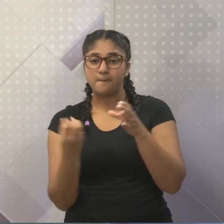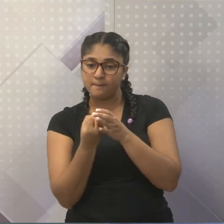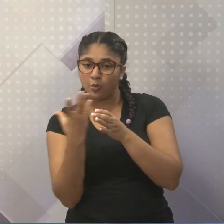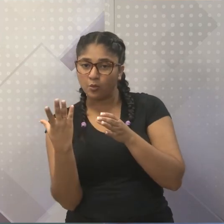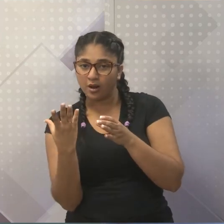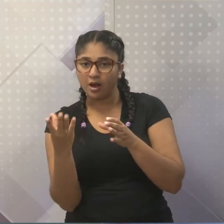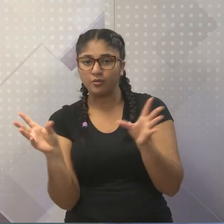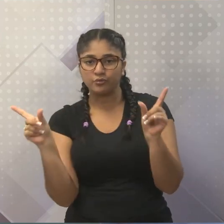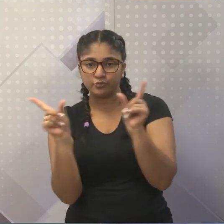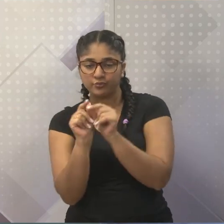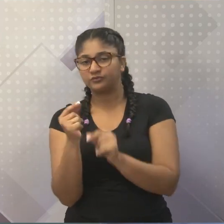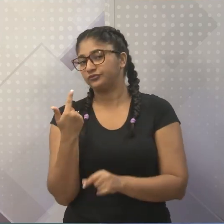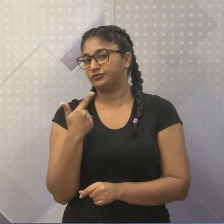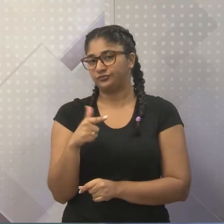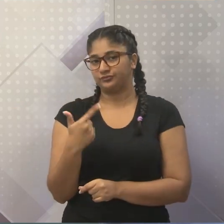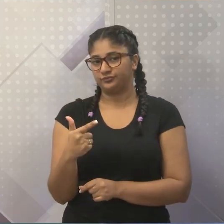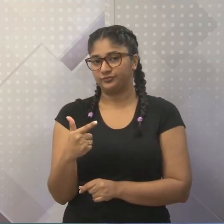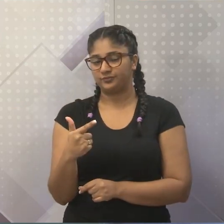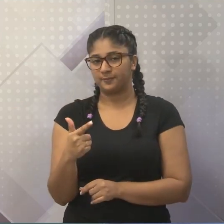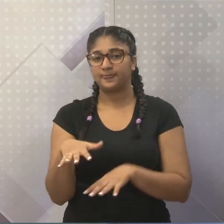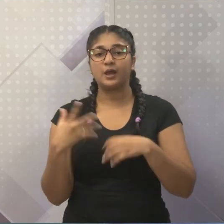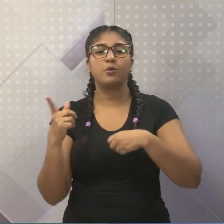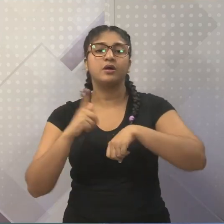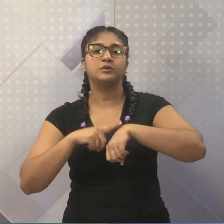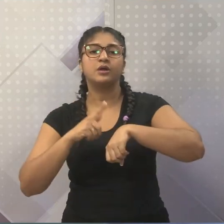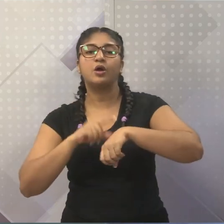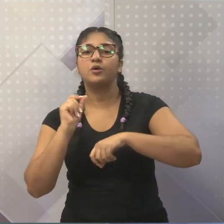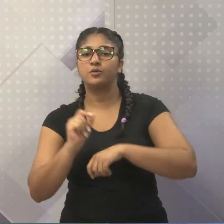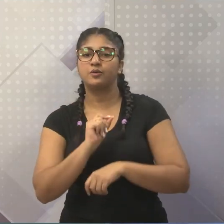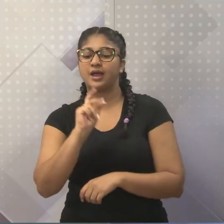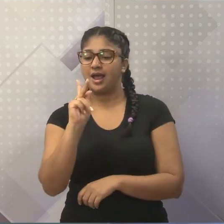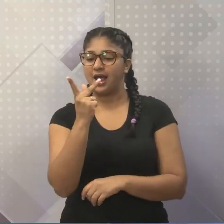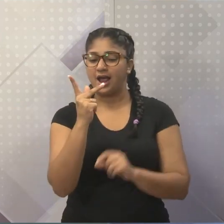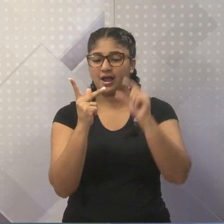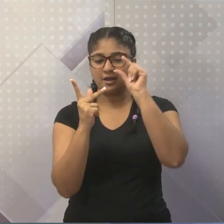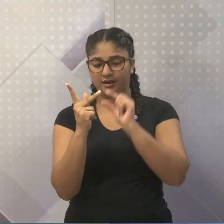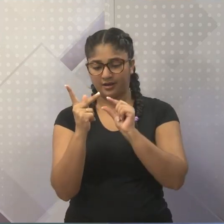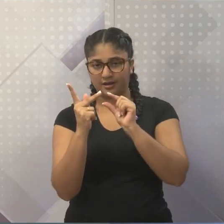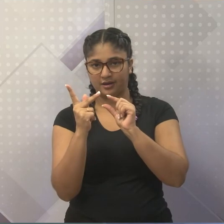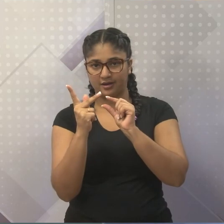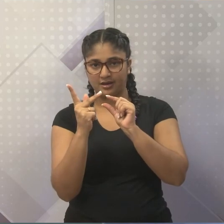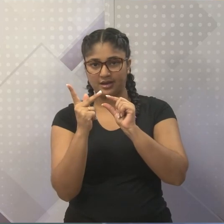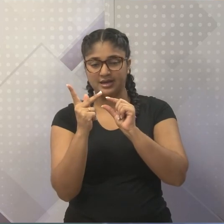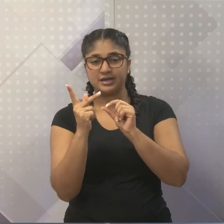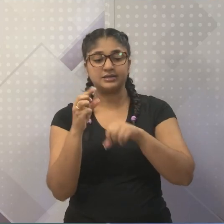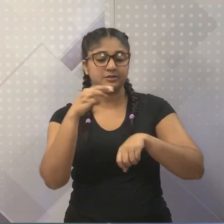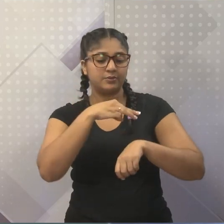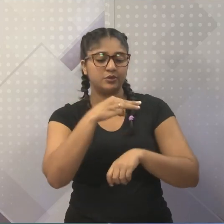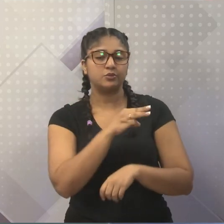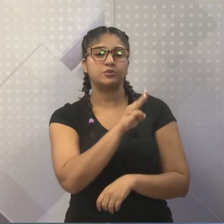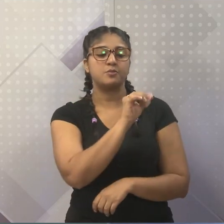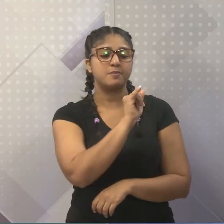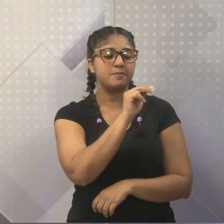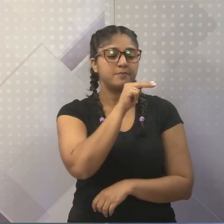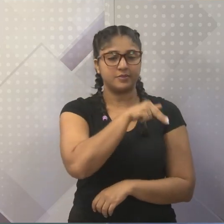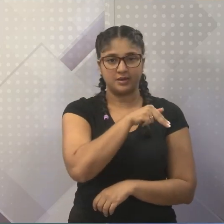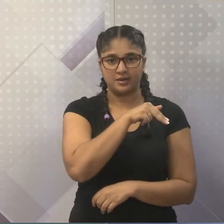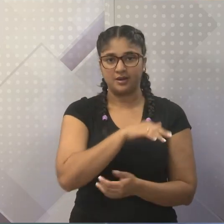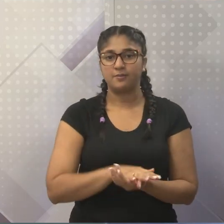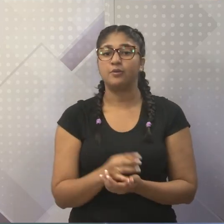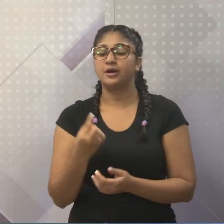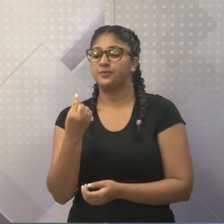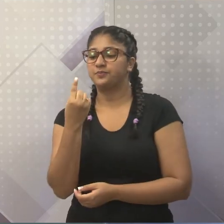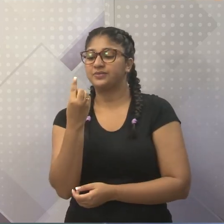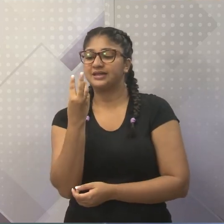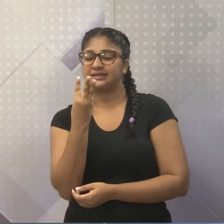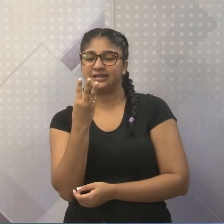abreviatura. E a questão da hora, H minúsculo e com o tempo, min, né? Min, se for. Às vezes, as pessoas colocam 13,